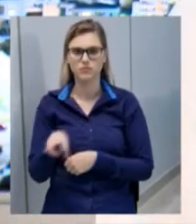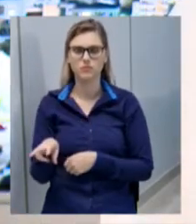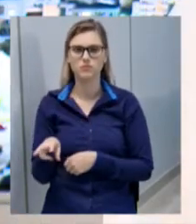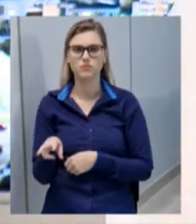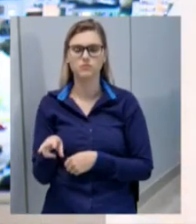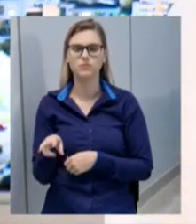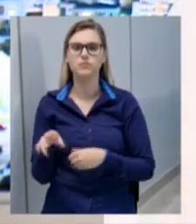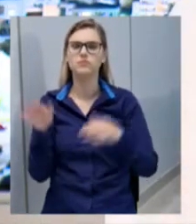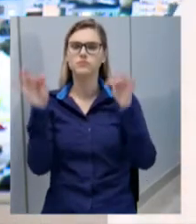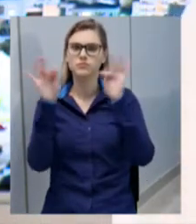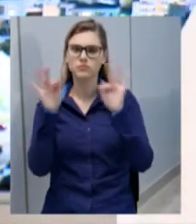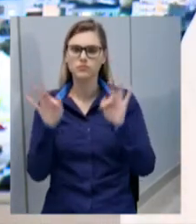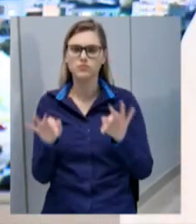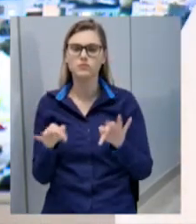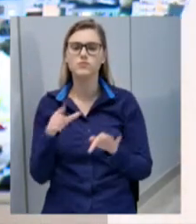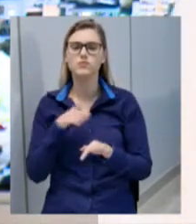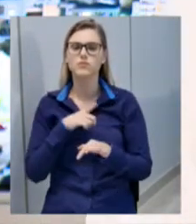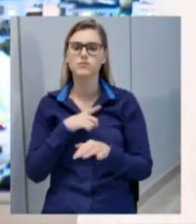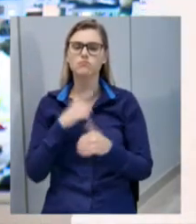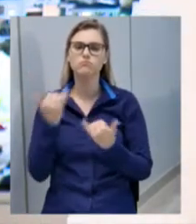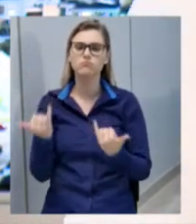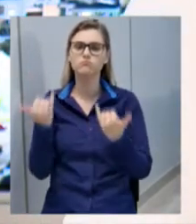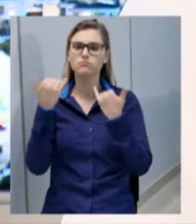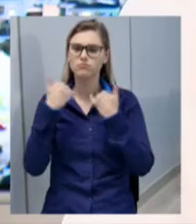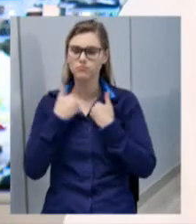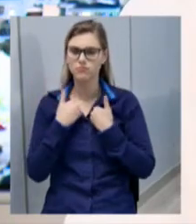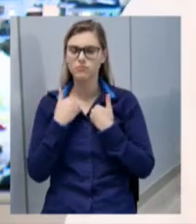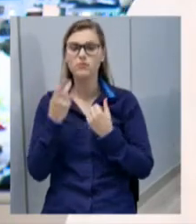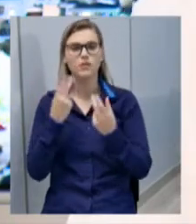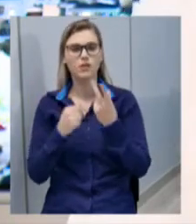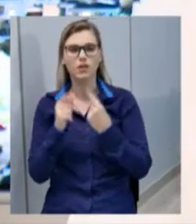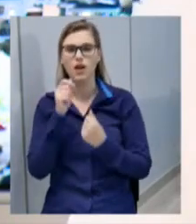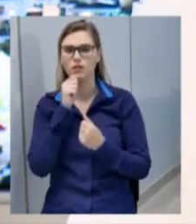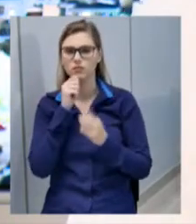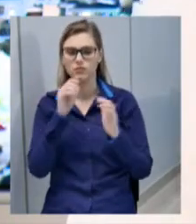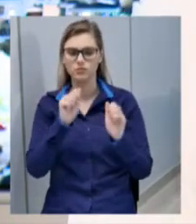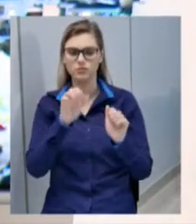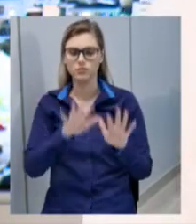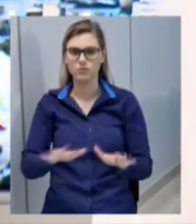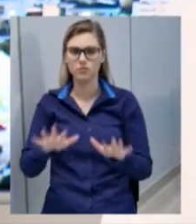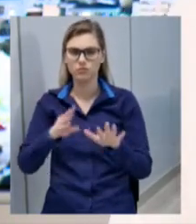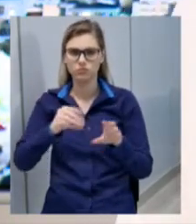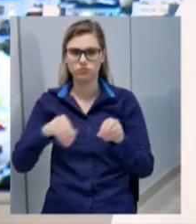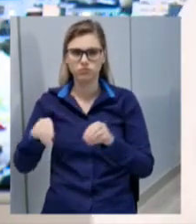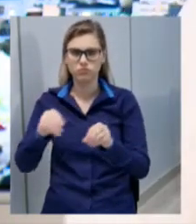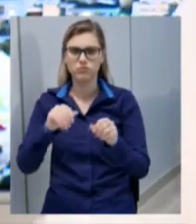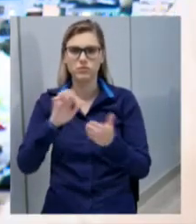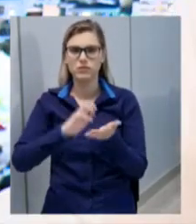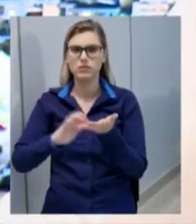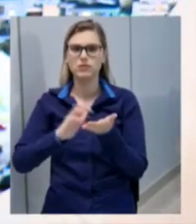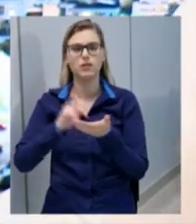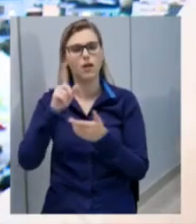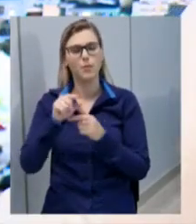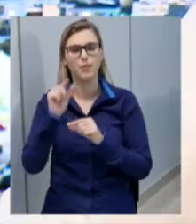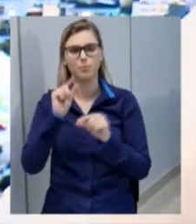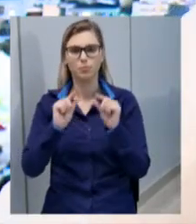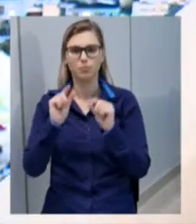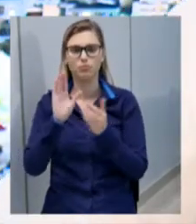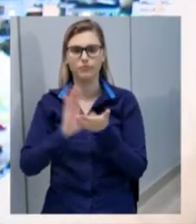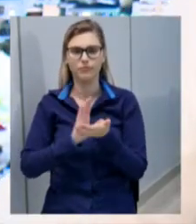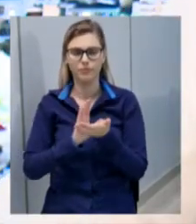Infelizmente, tivemos a notícia, embora os recursos ainda para a área da secretaria são poucos,